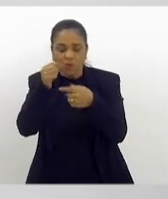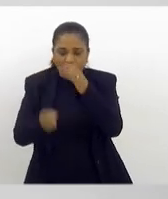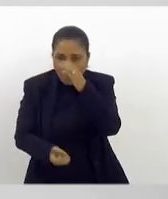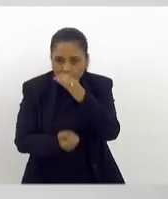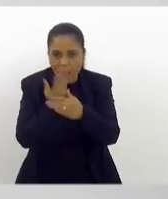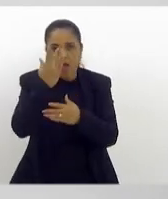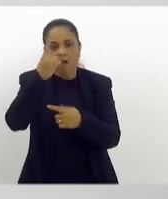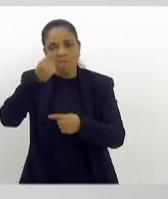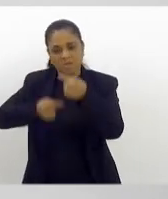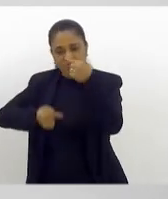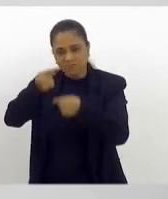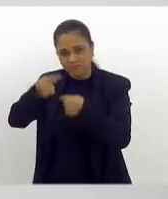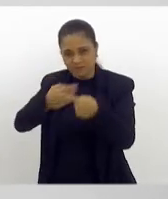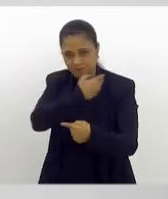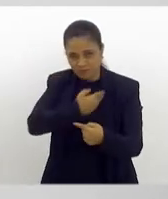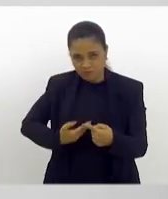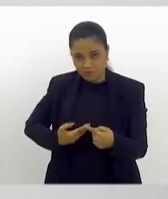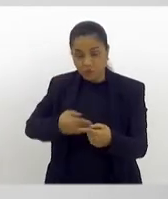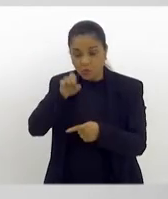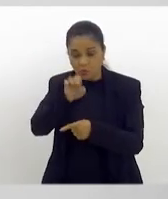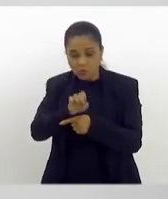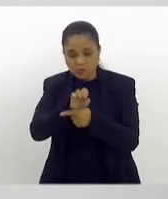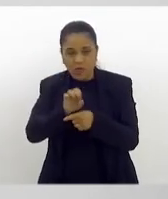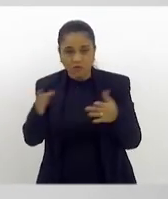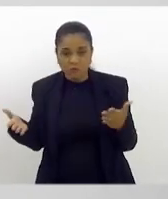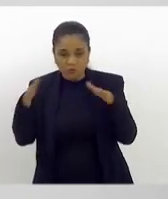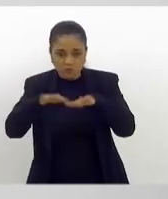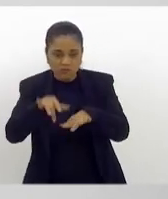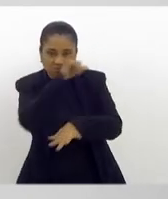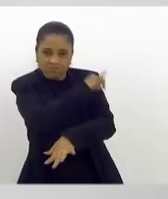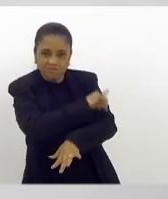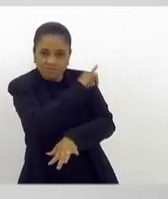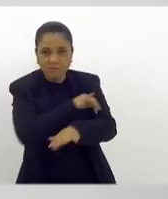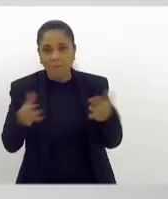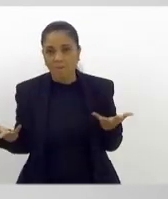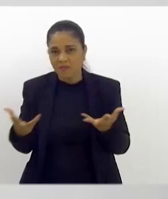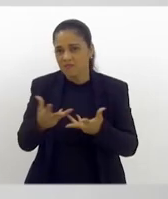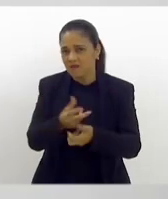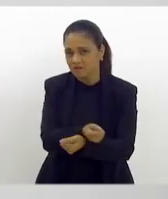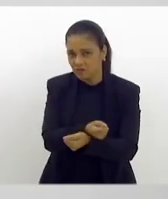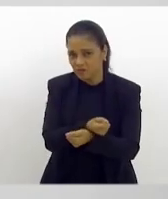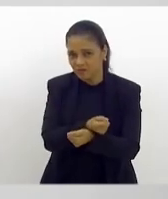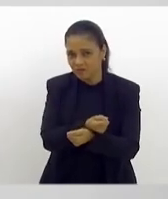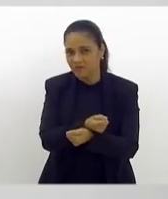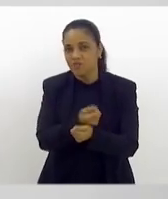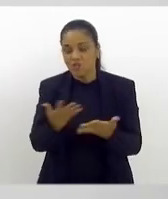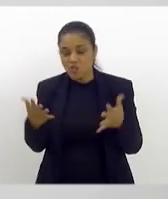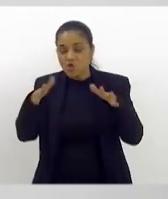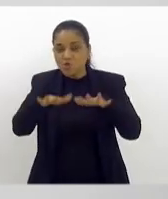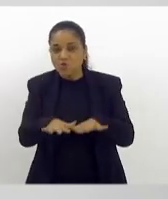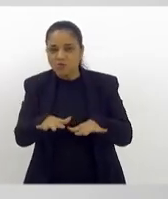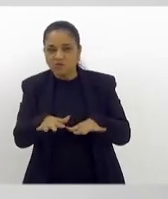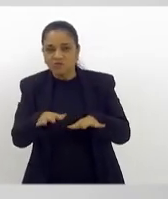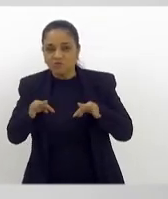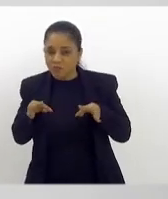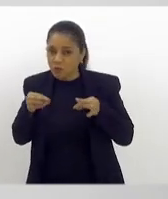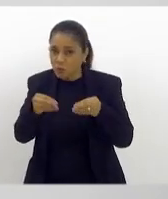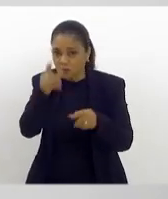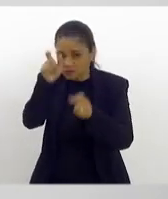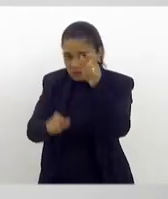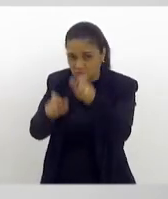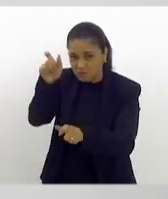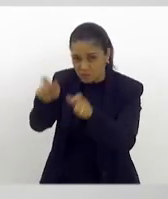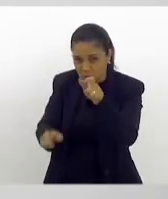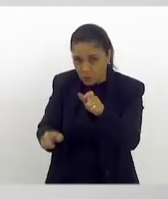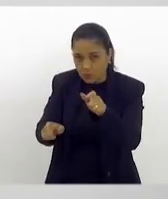Estado inclusivo, para que o Rio de Janeiro seja maravilhoso, se for o Rio de Janeiro inclusivo e para todos, inclusive para as pessoas